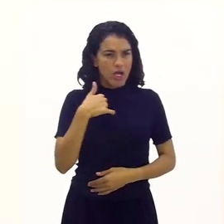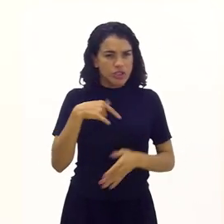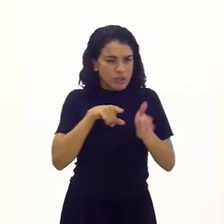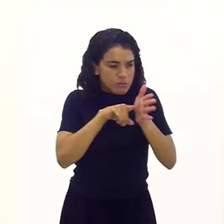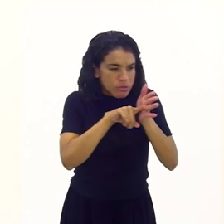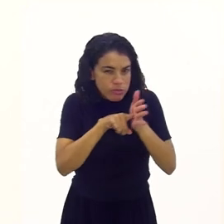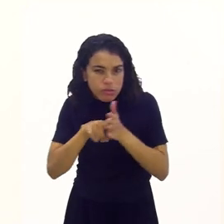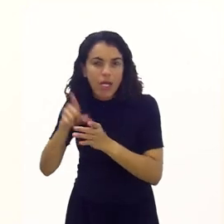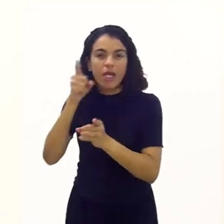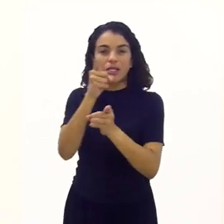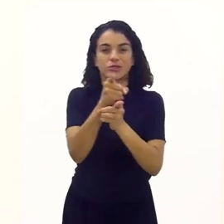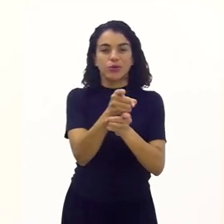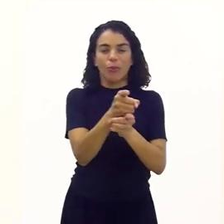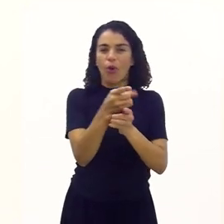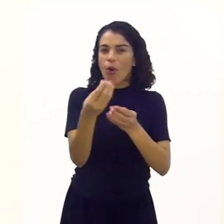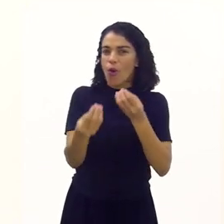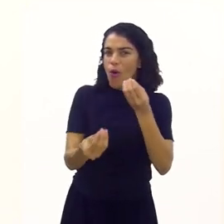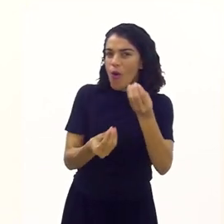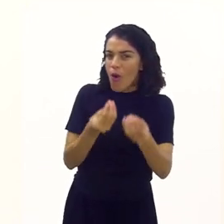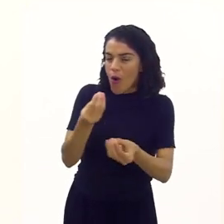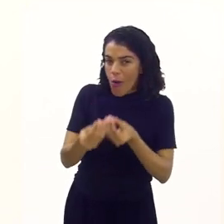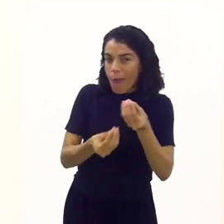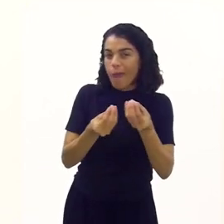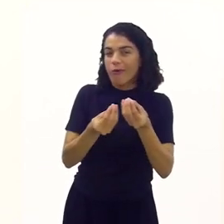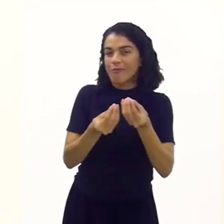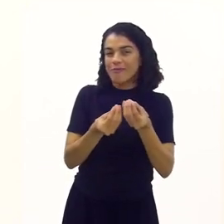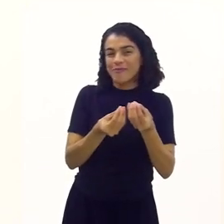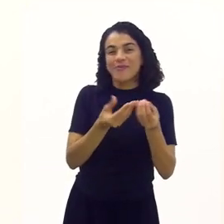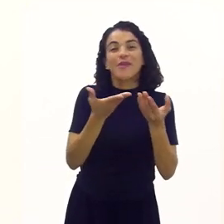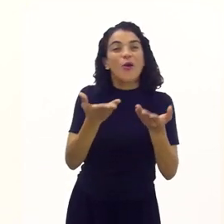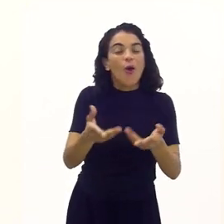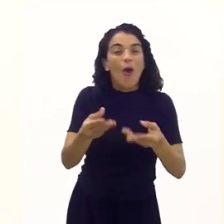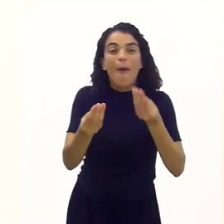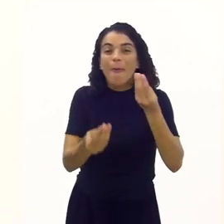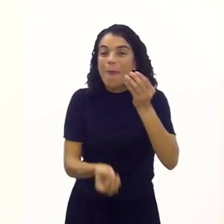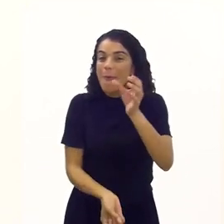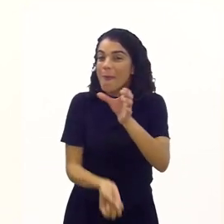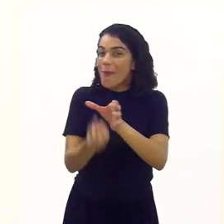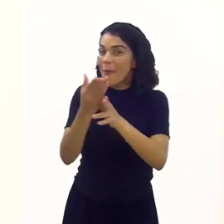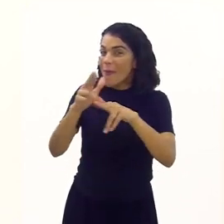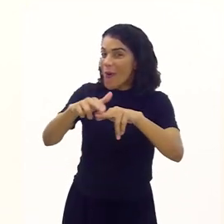o que nós descobrimos. De que forma? Através do game.